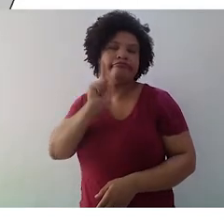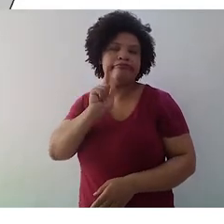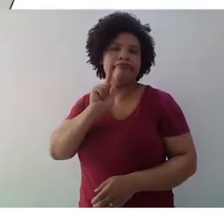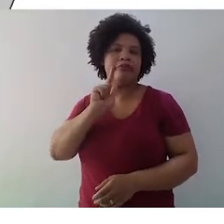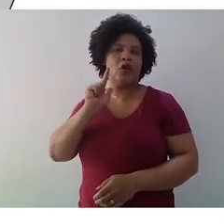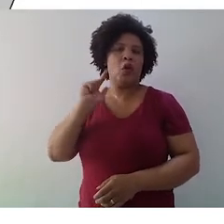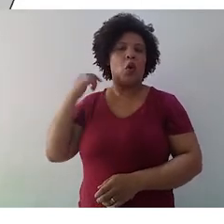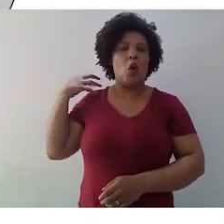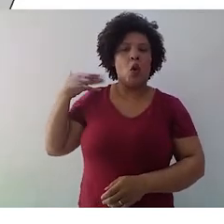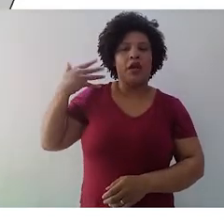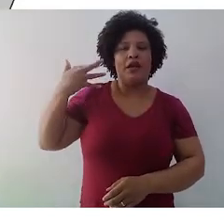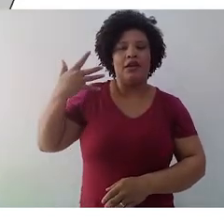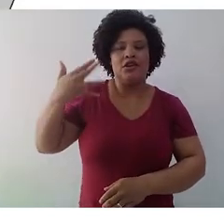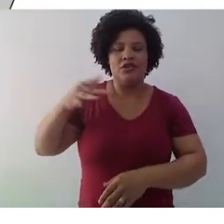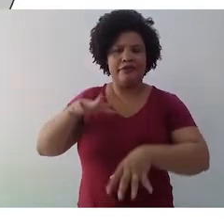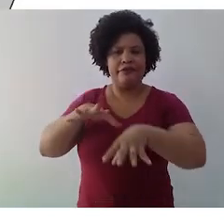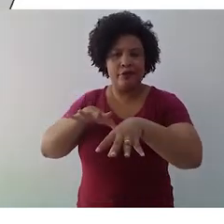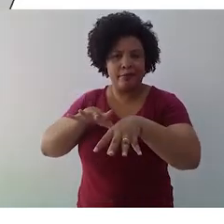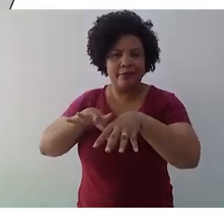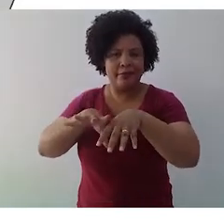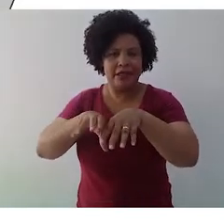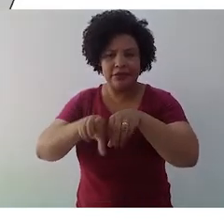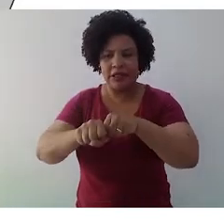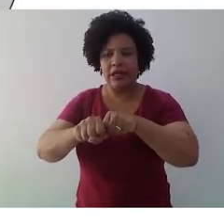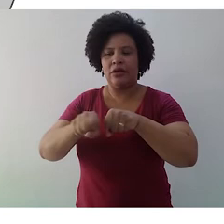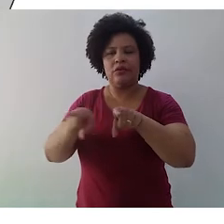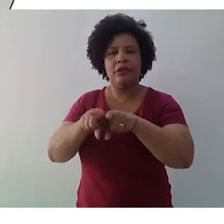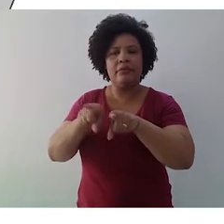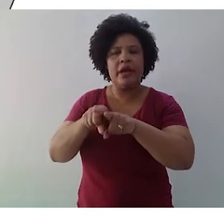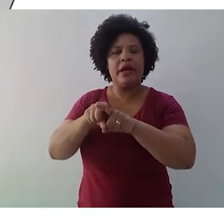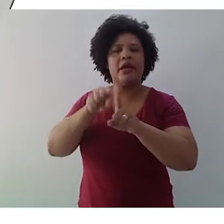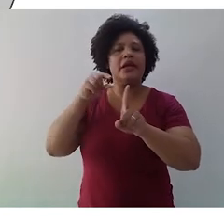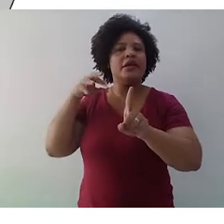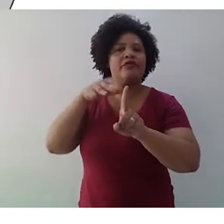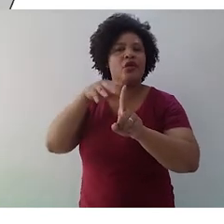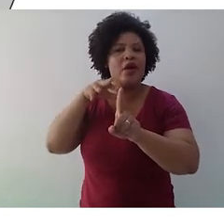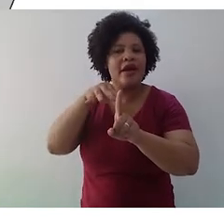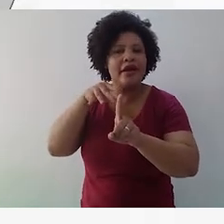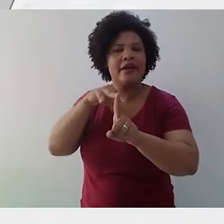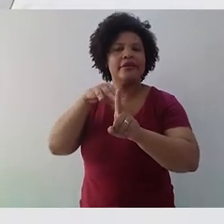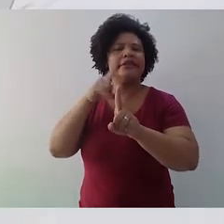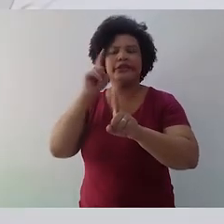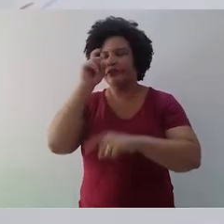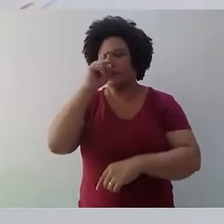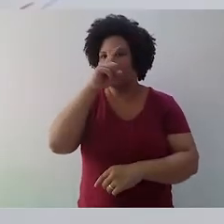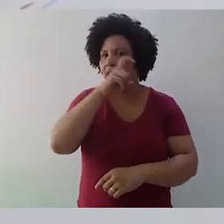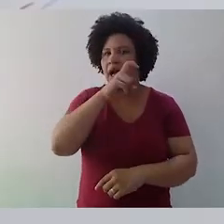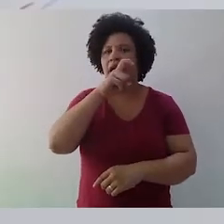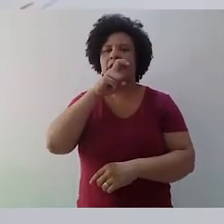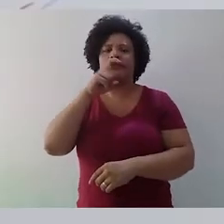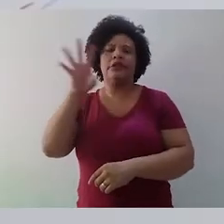origens, a sua formação, as suas influências, as dificuldades, as